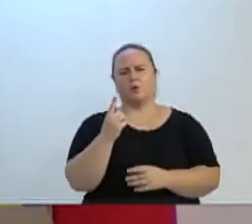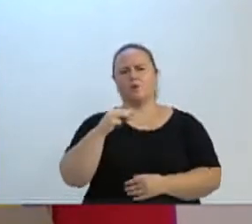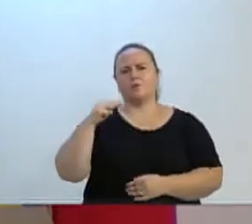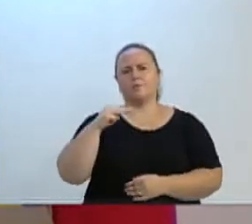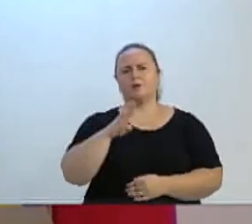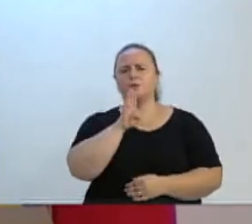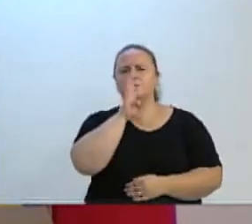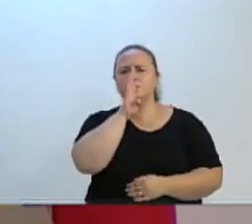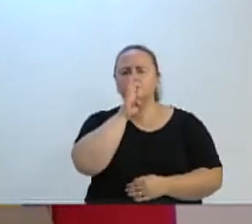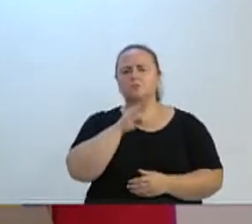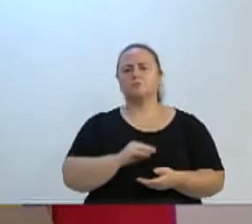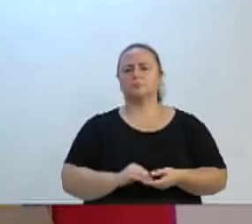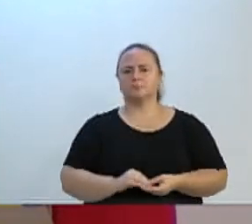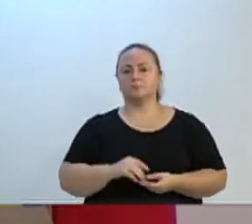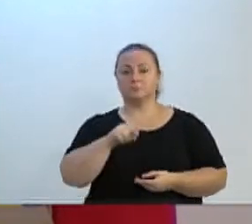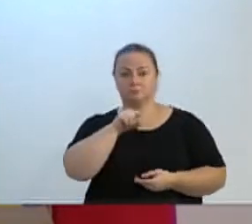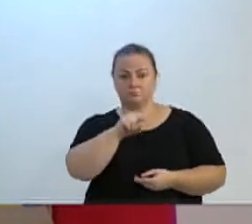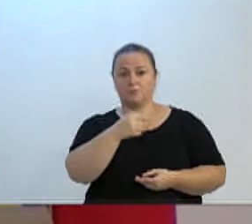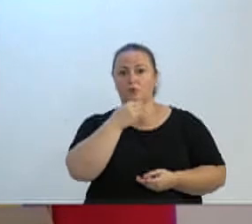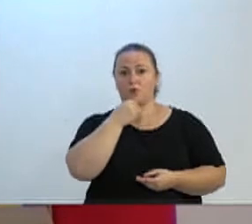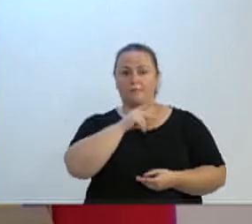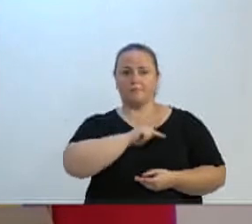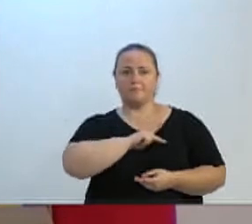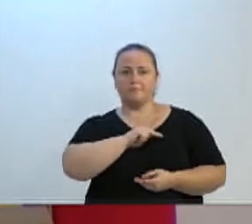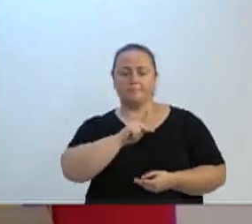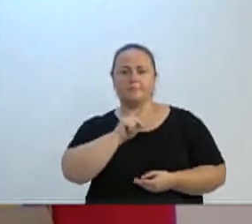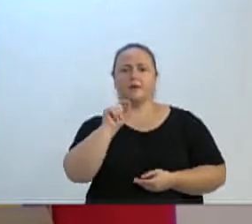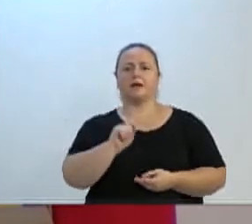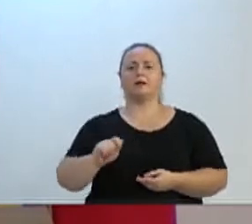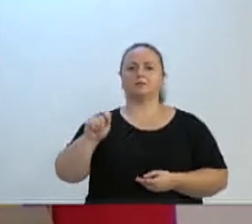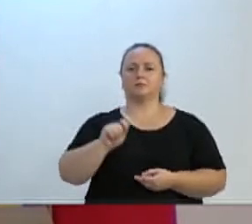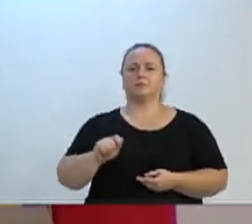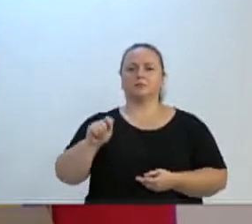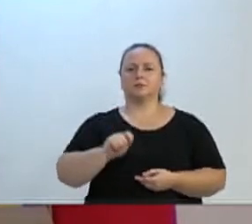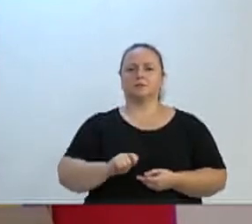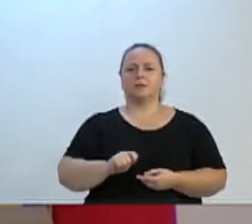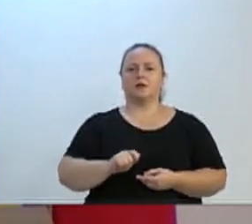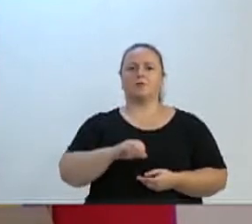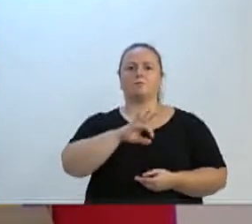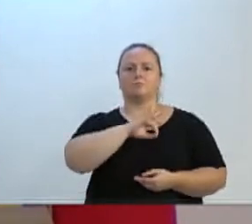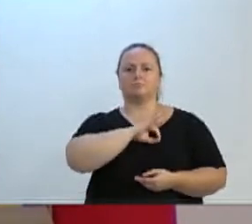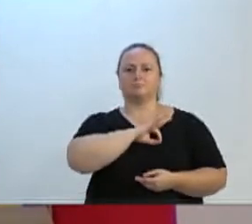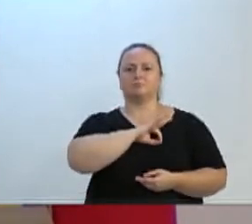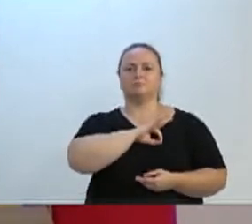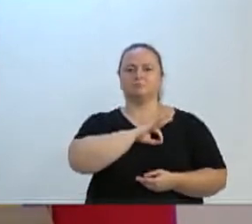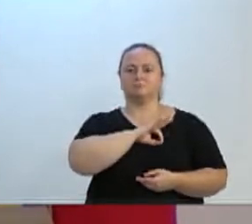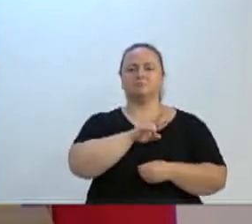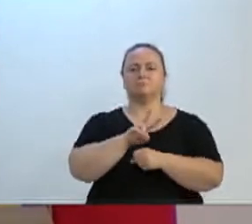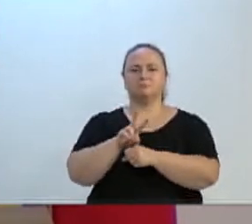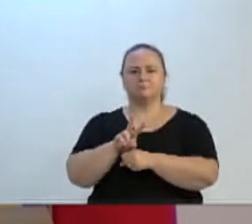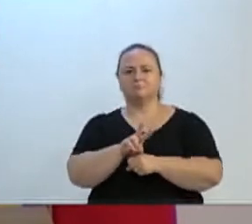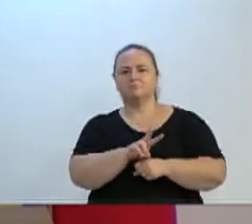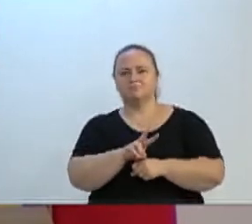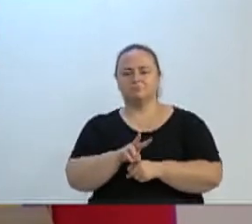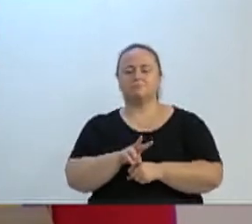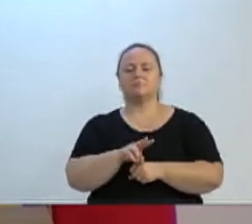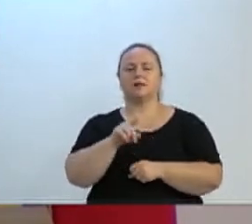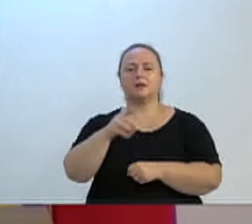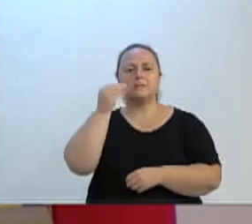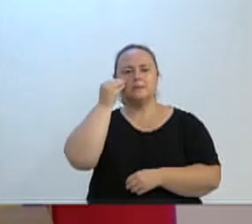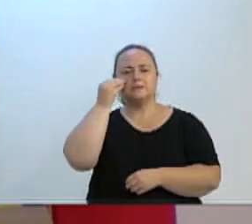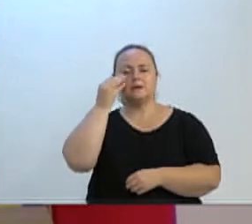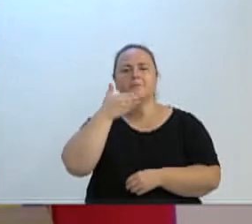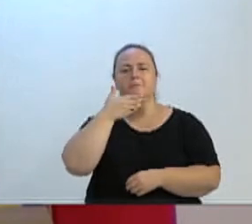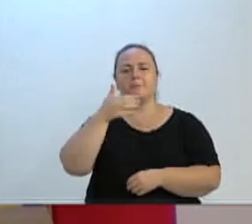Ele que era presidente da Associação dos Guardas, uma das principais lideranças em busca das melhorias da instituição, da